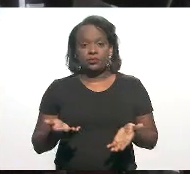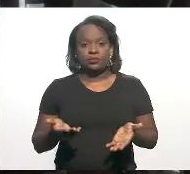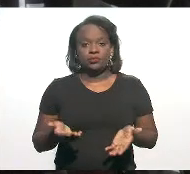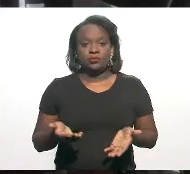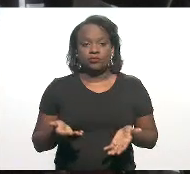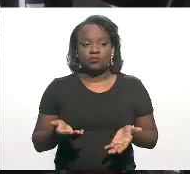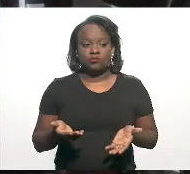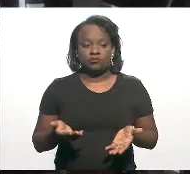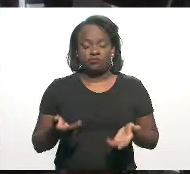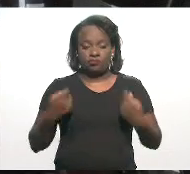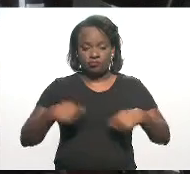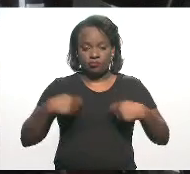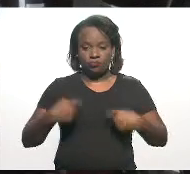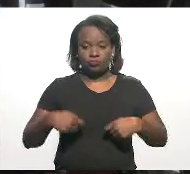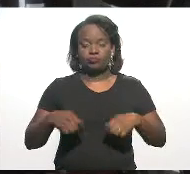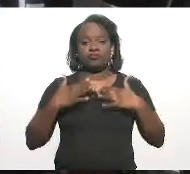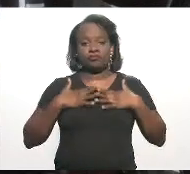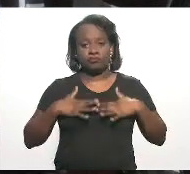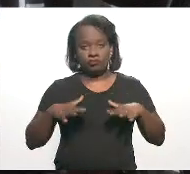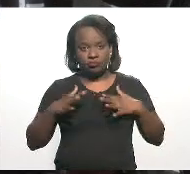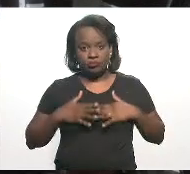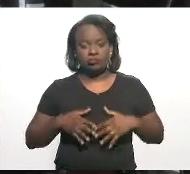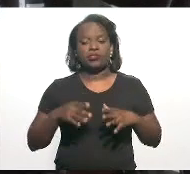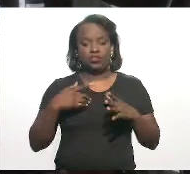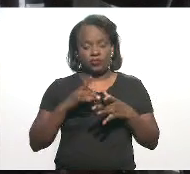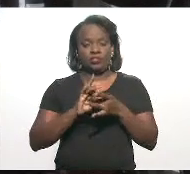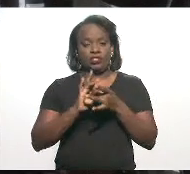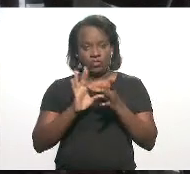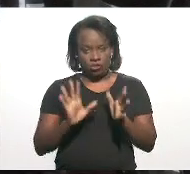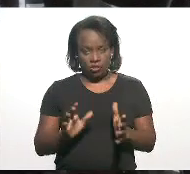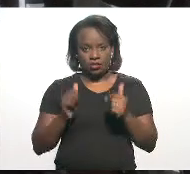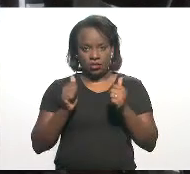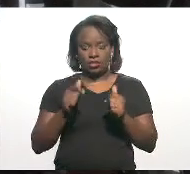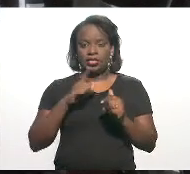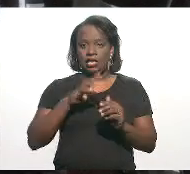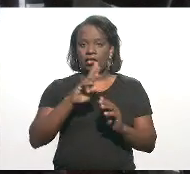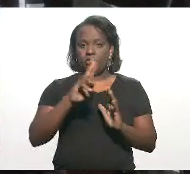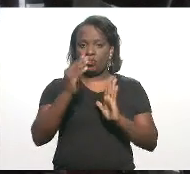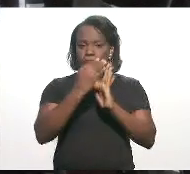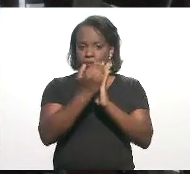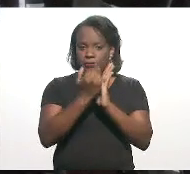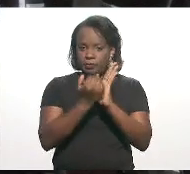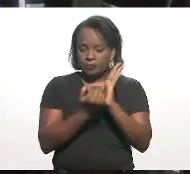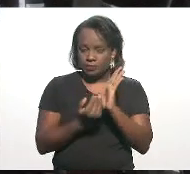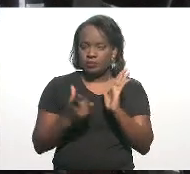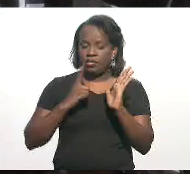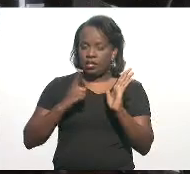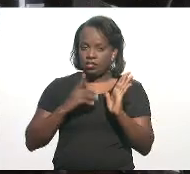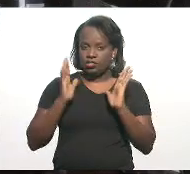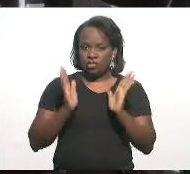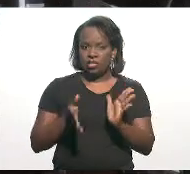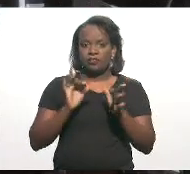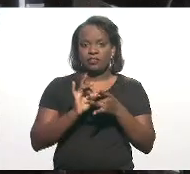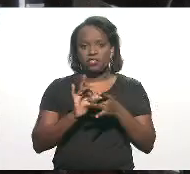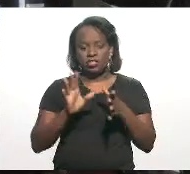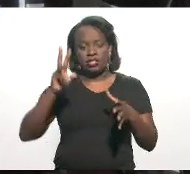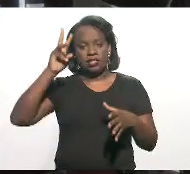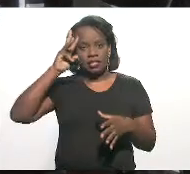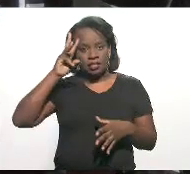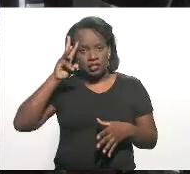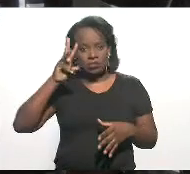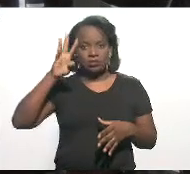Então, temos que ter tranquilidade. autorizar, estou com a lista de pedidos e vou autorizar entre terça,